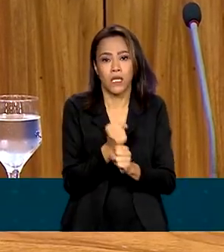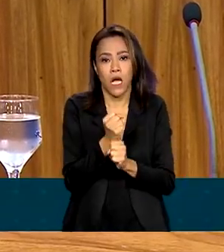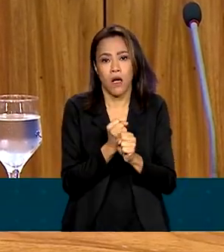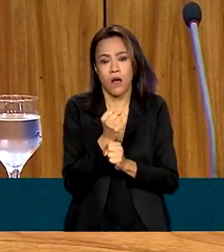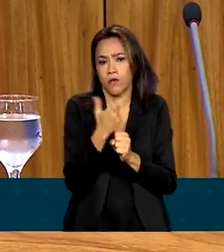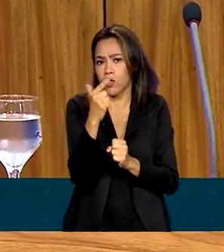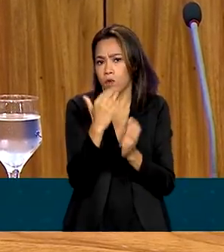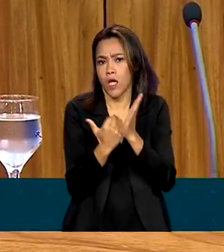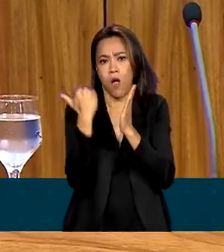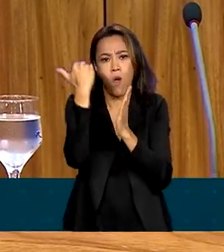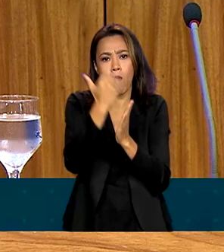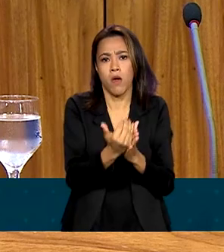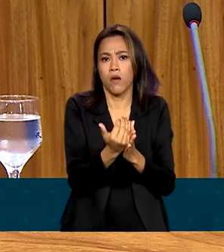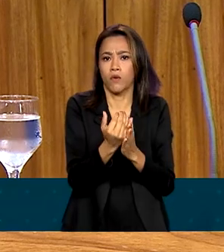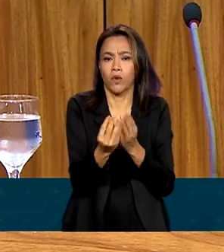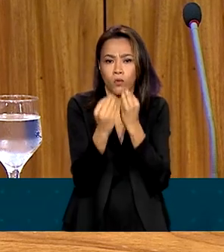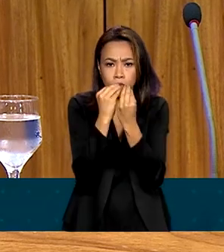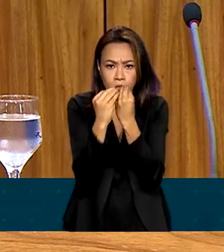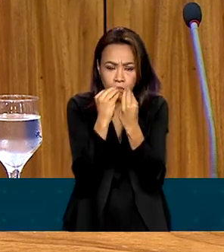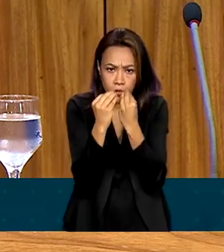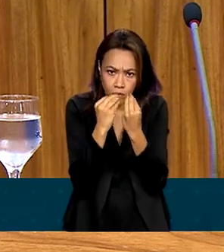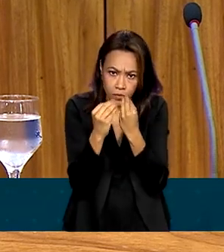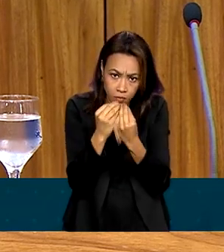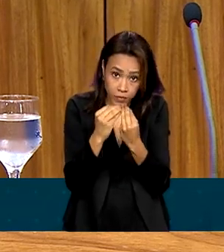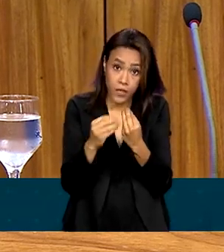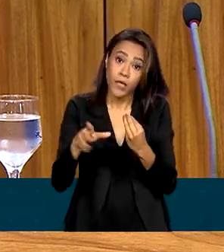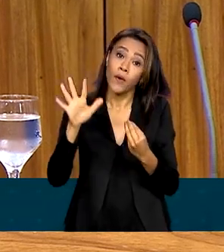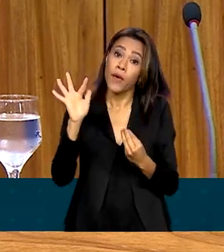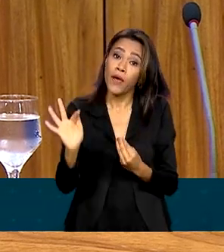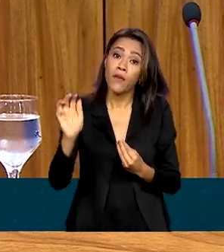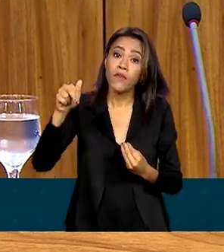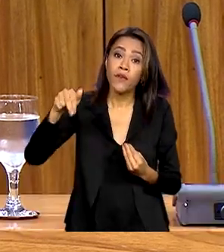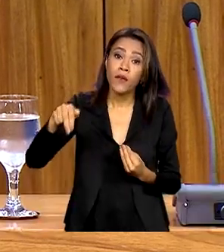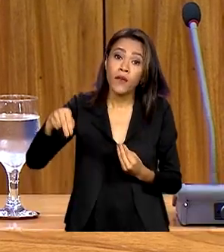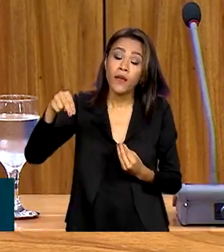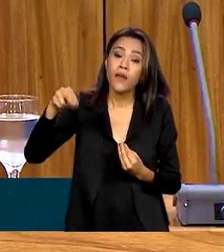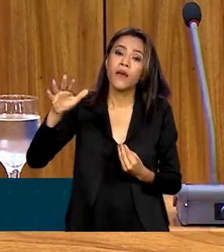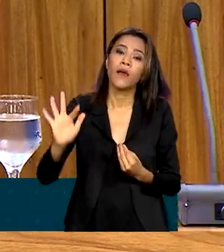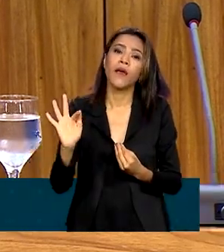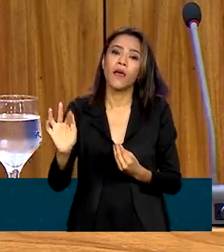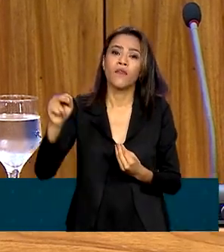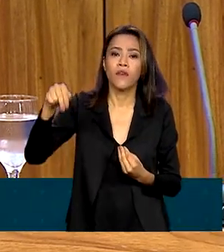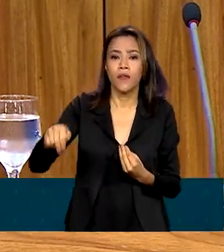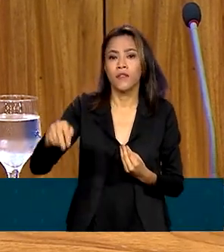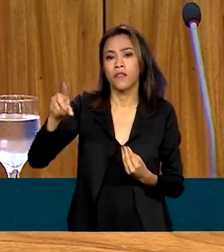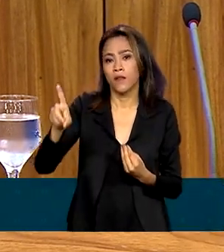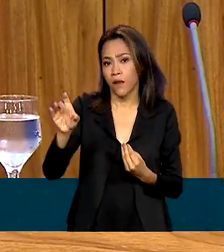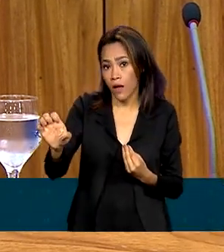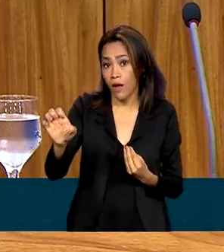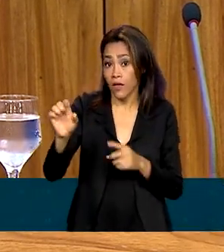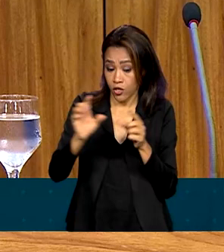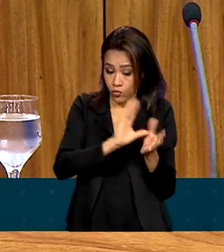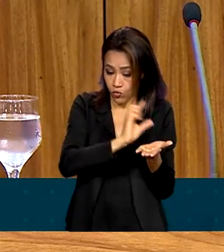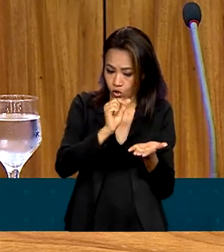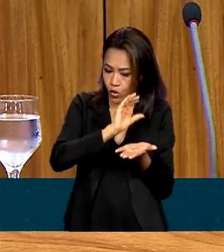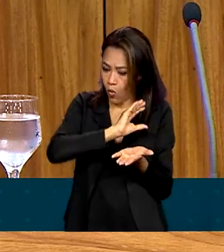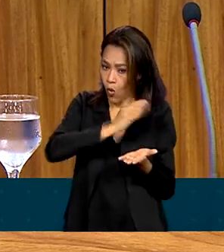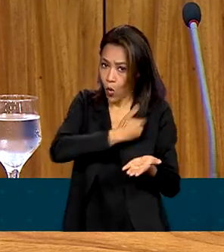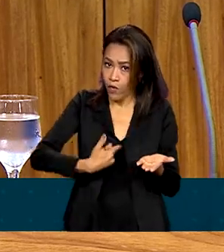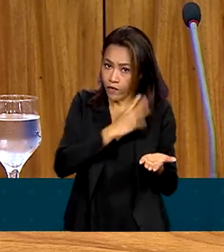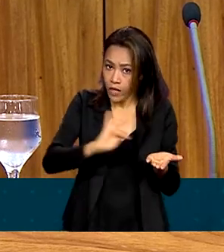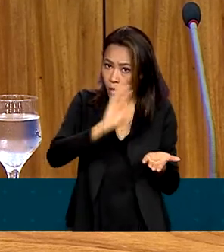escolar que é o repasso que o FNDE faz para municípios e para estados. Então, o presidente está